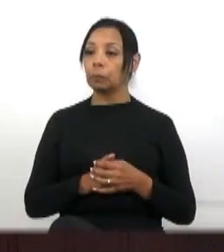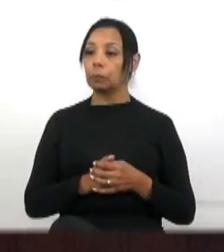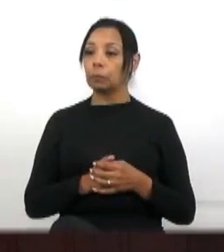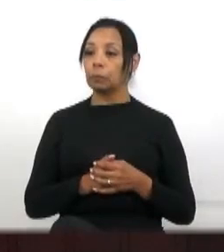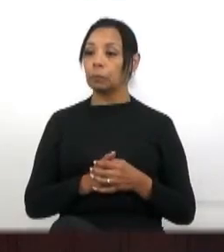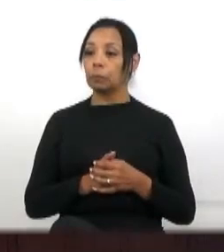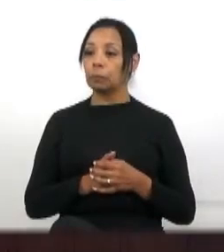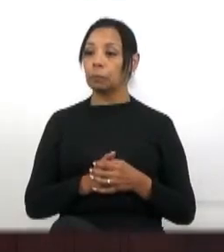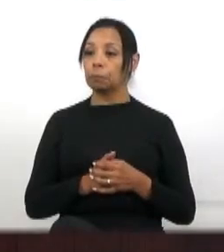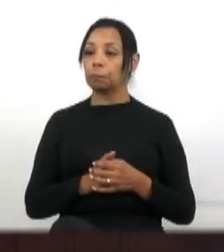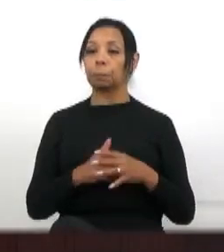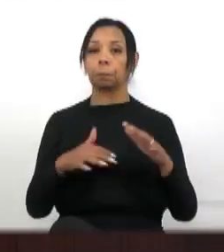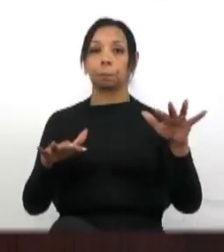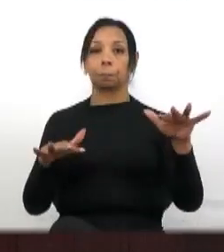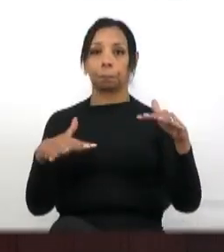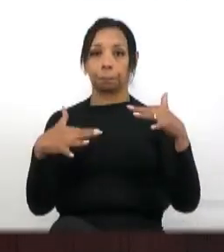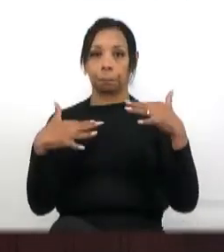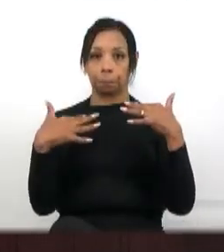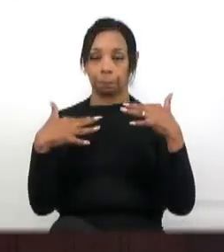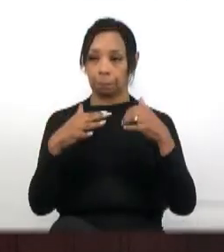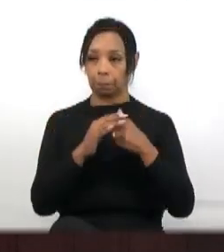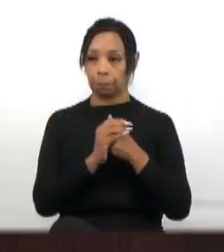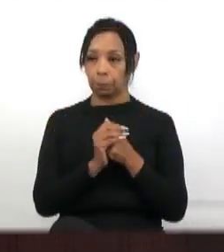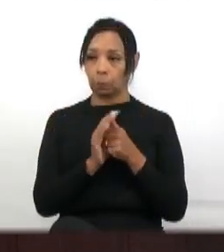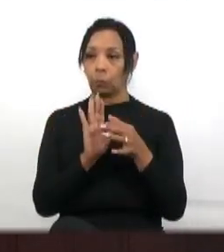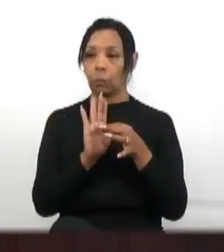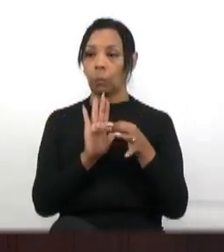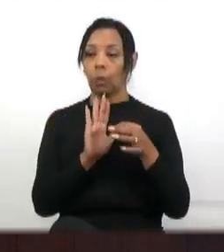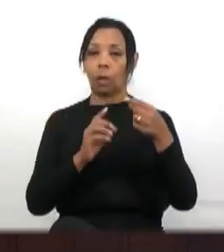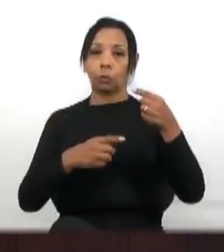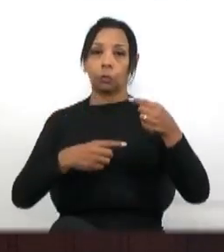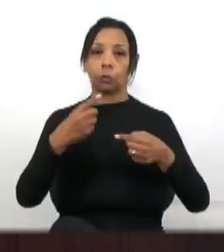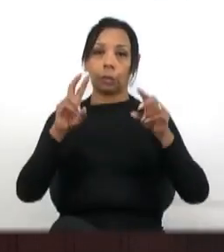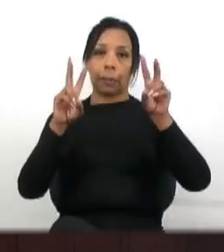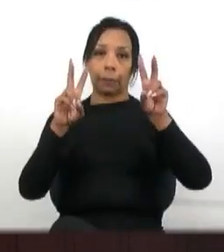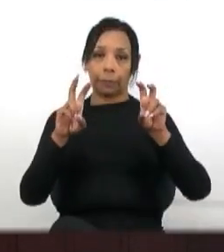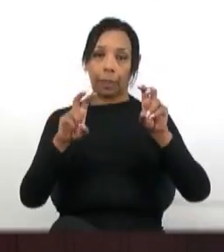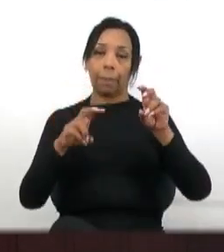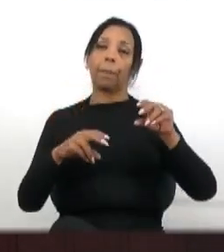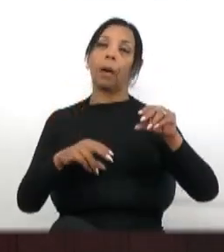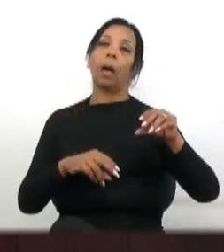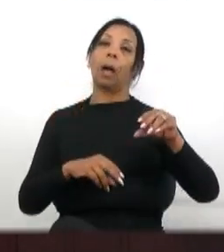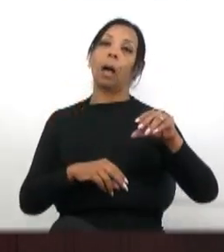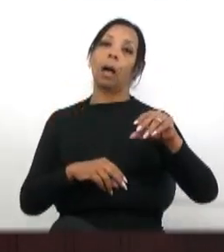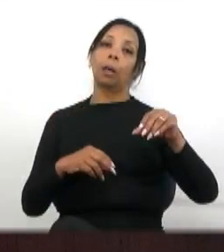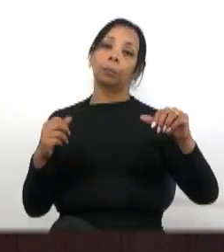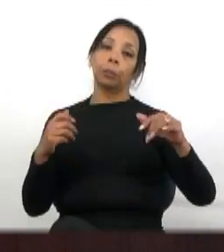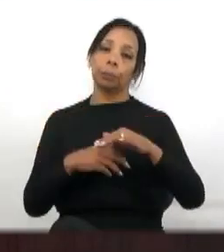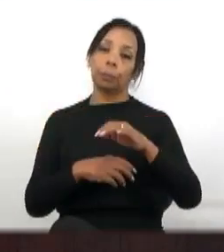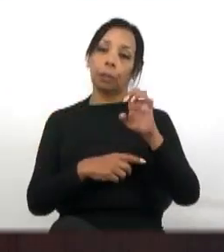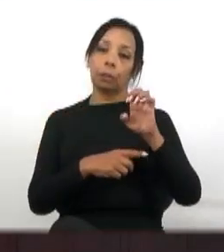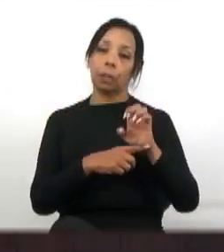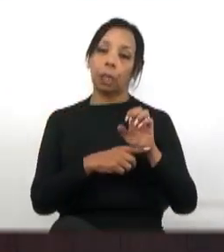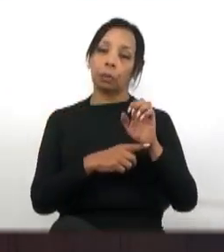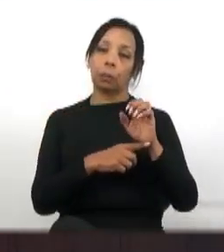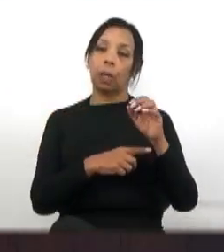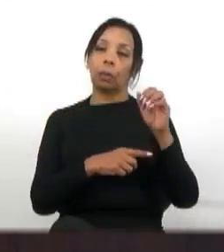Grande expediente. Manifestações e debates sobre assuntos de relevância municipal e estadual ou nacional. Não há.